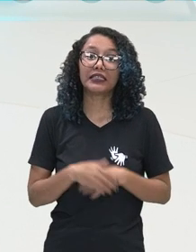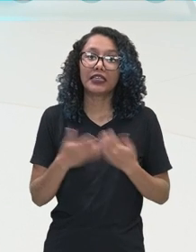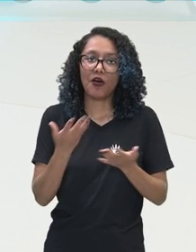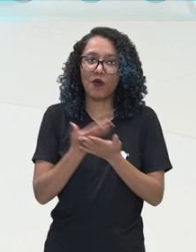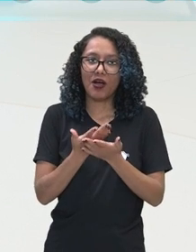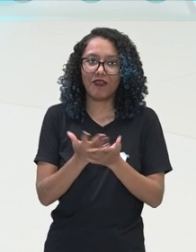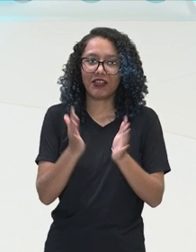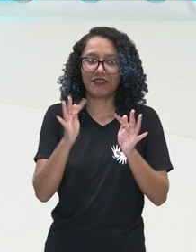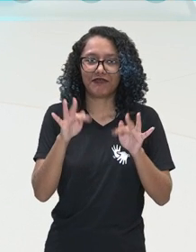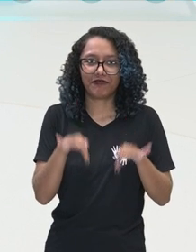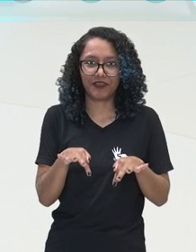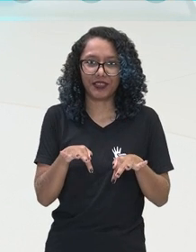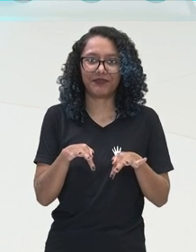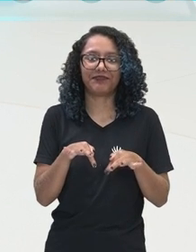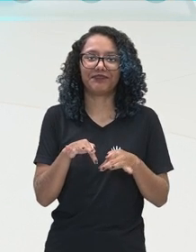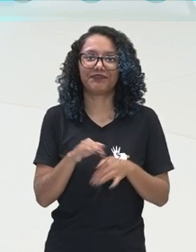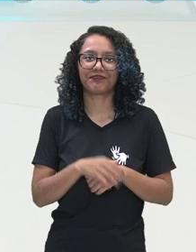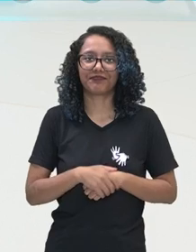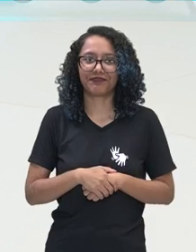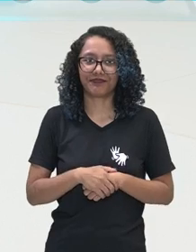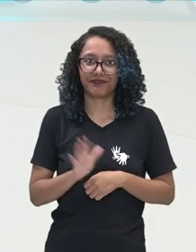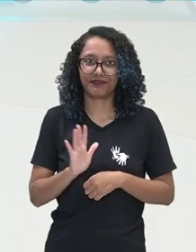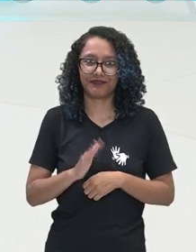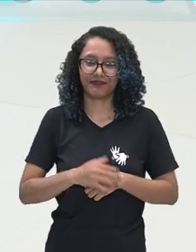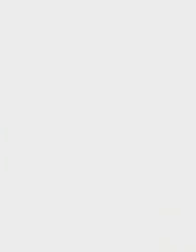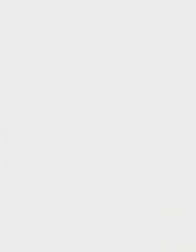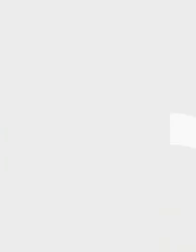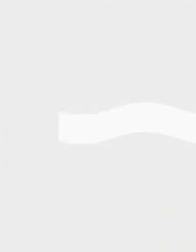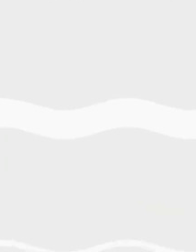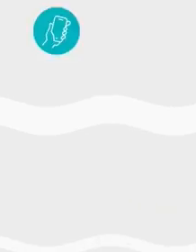essa foi a nossa revisão de número 2. Até mais!